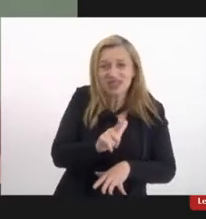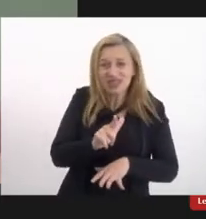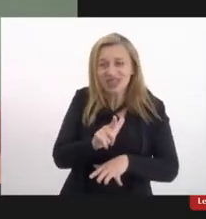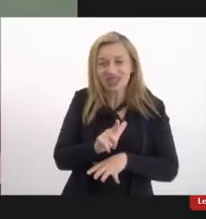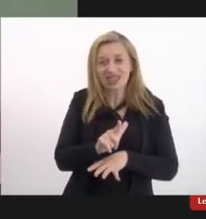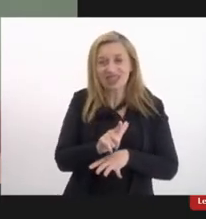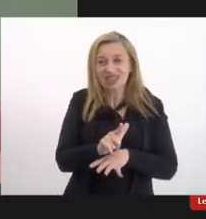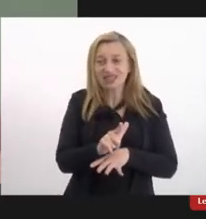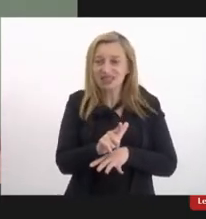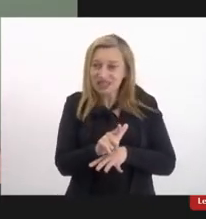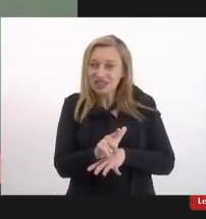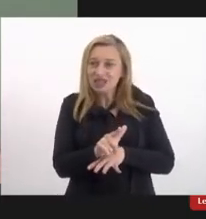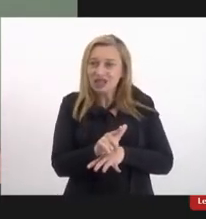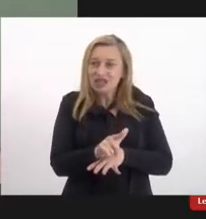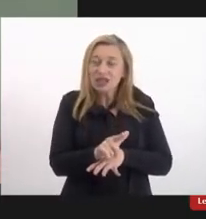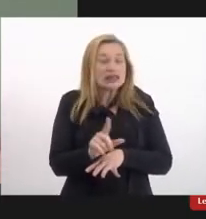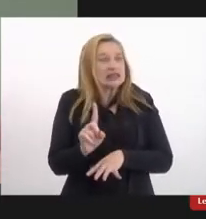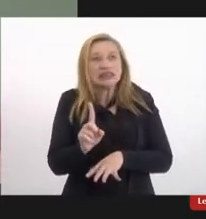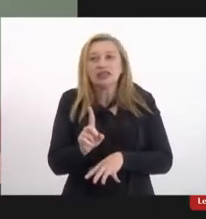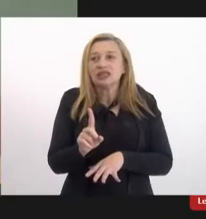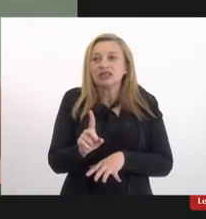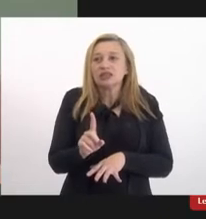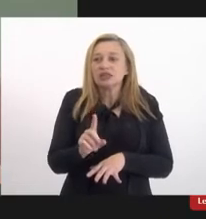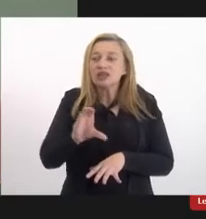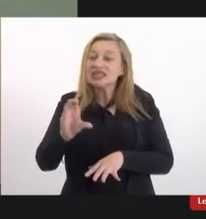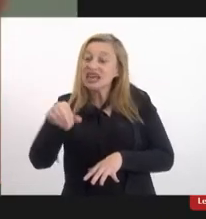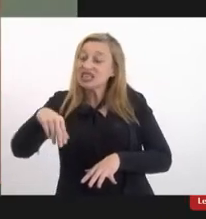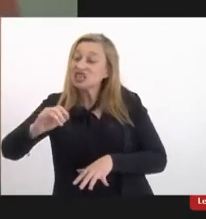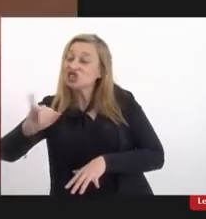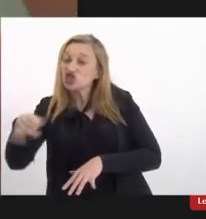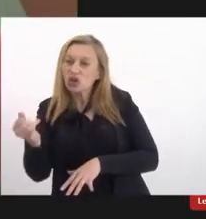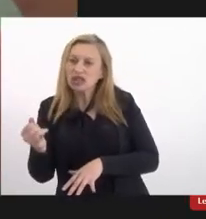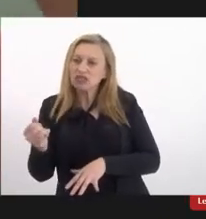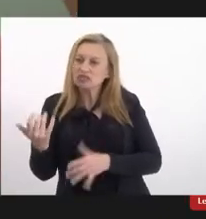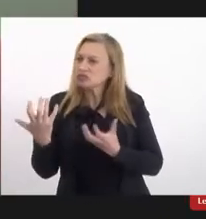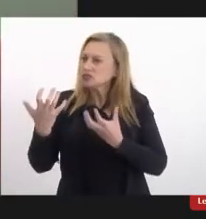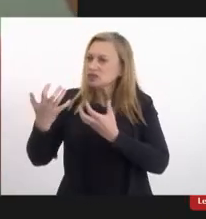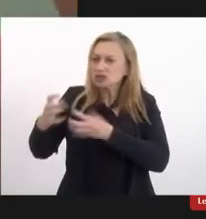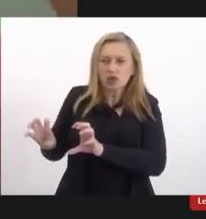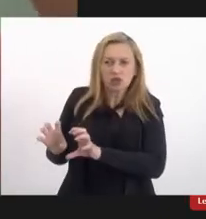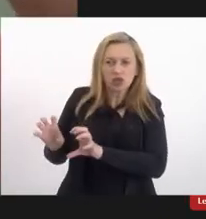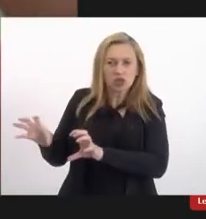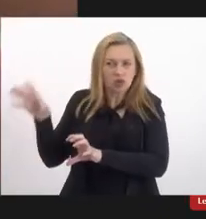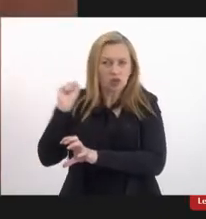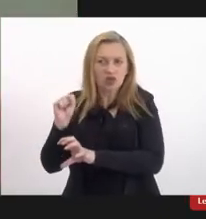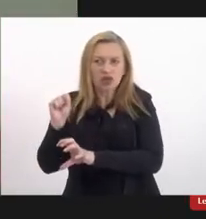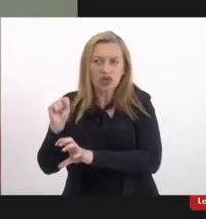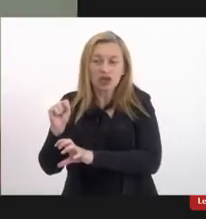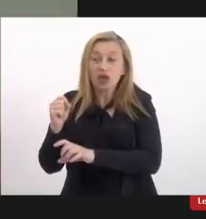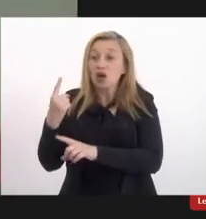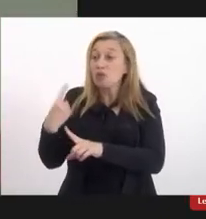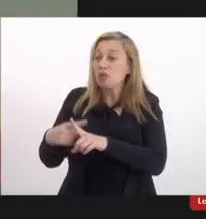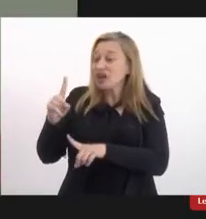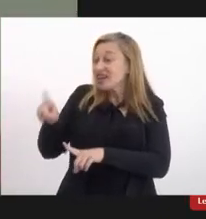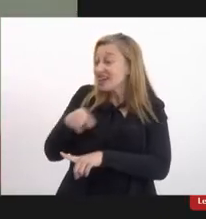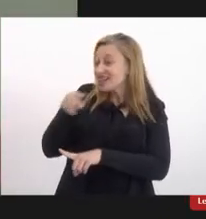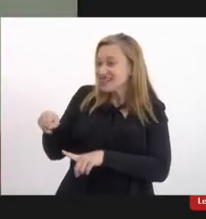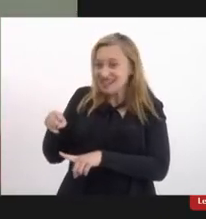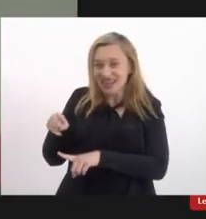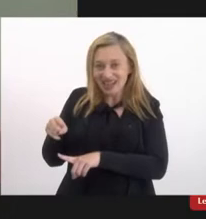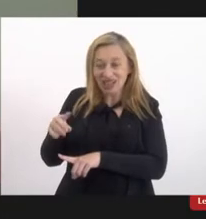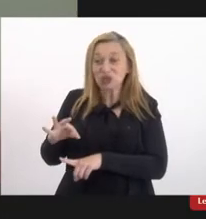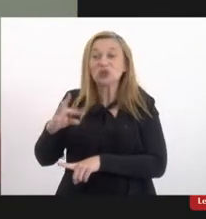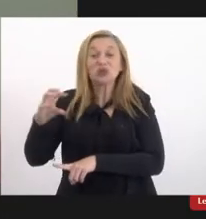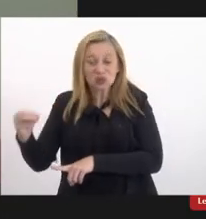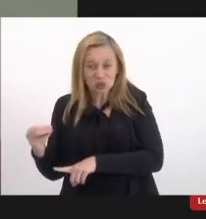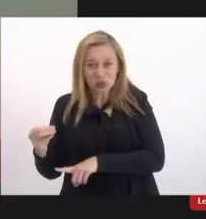duras penas como não conseguimos que o CNJ nos ouvisse porque ele desliga o microfone desliga